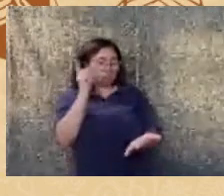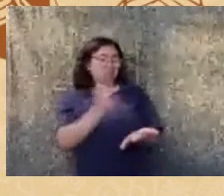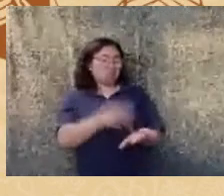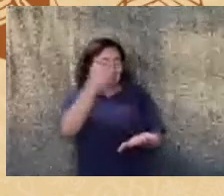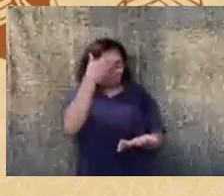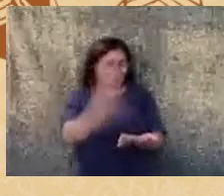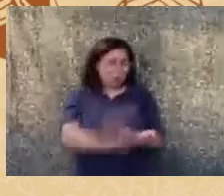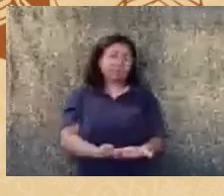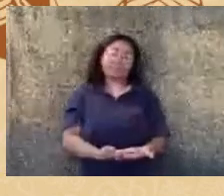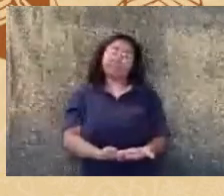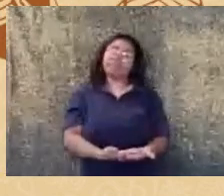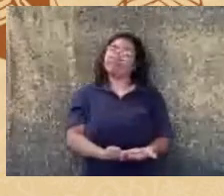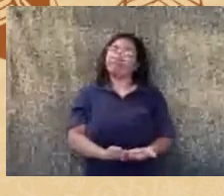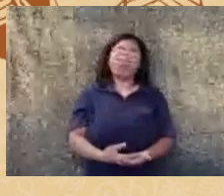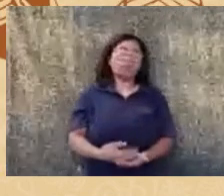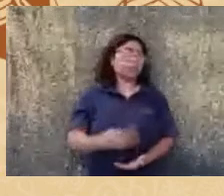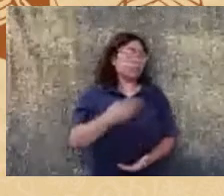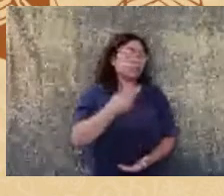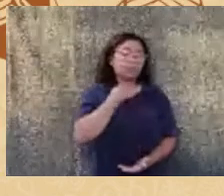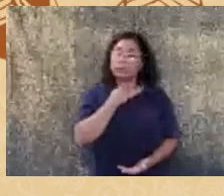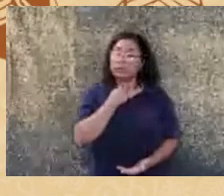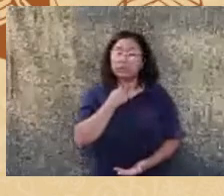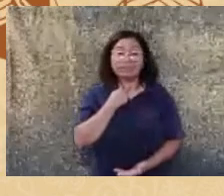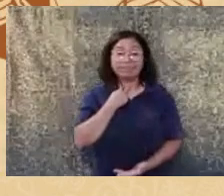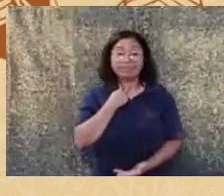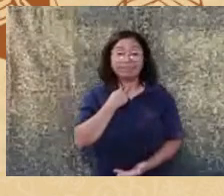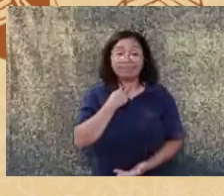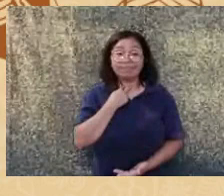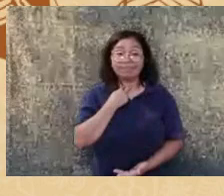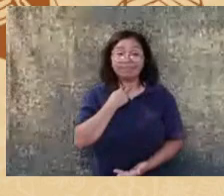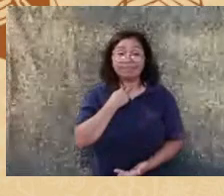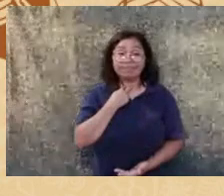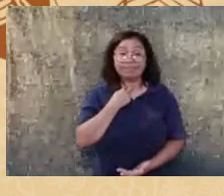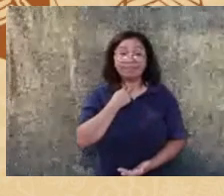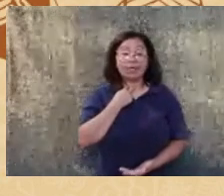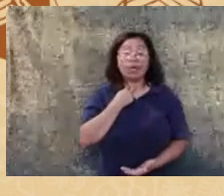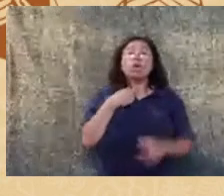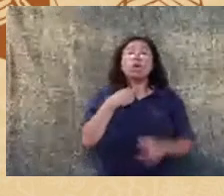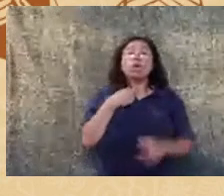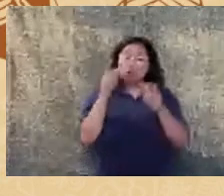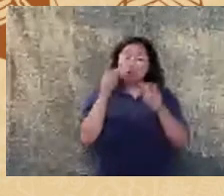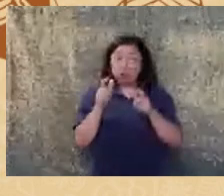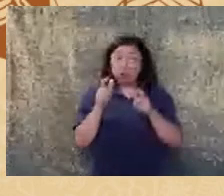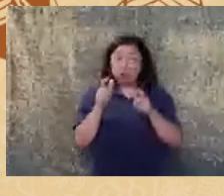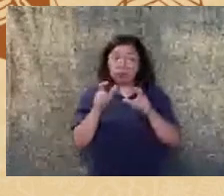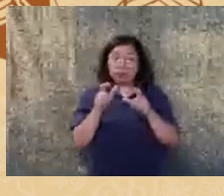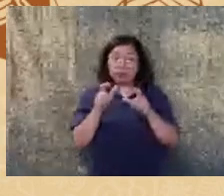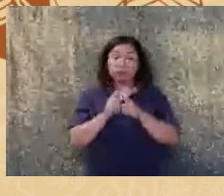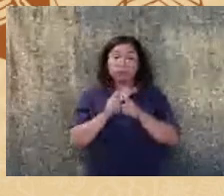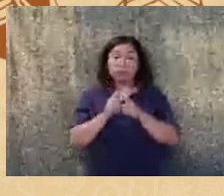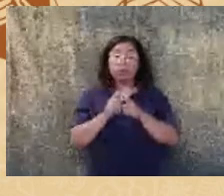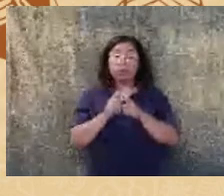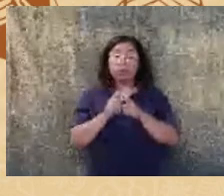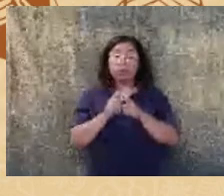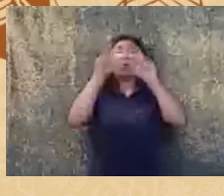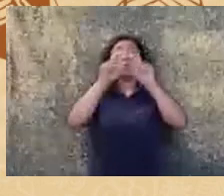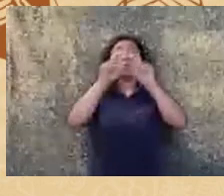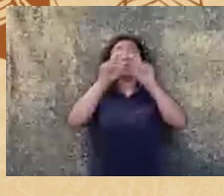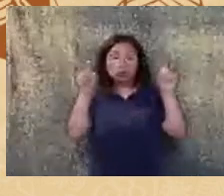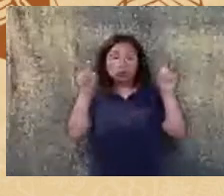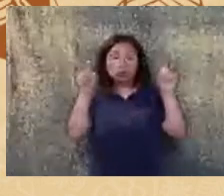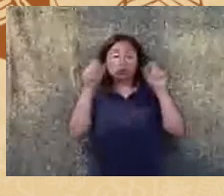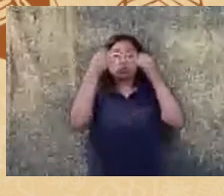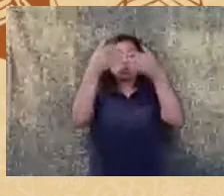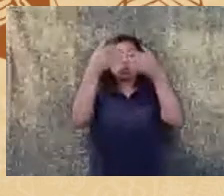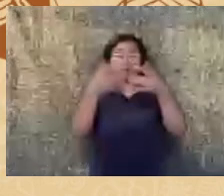grave isso então nesse trabalho o título diz claramente o que o trabalho a que o trabalho pretende